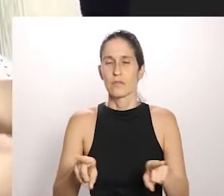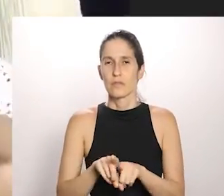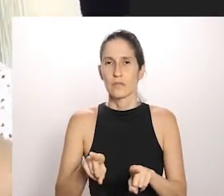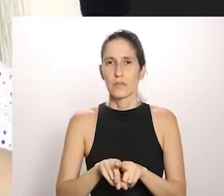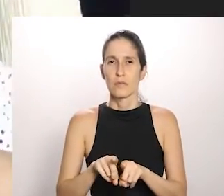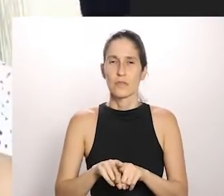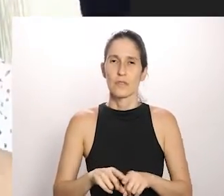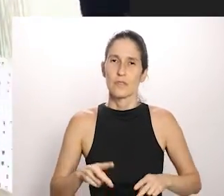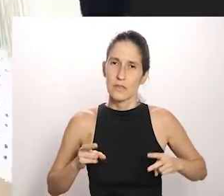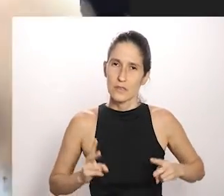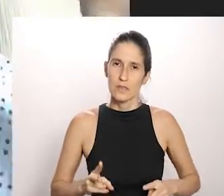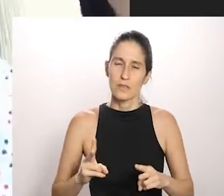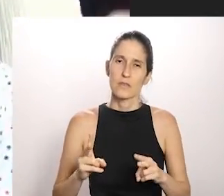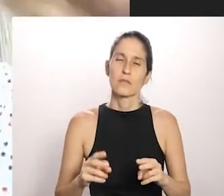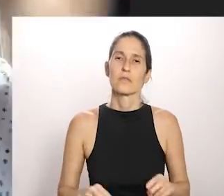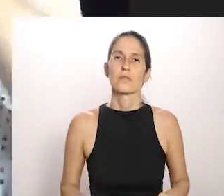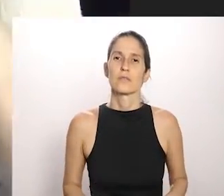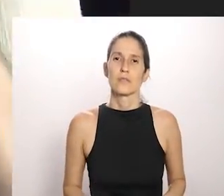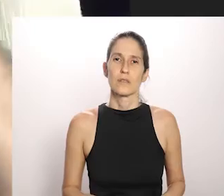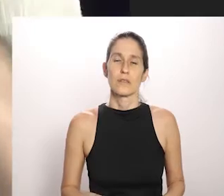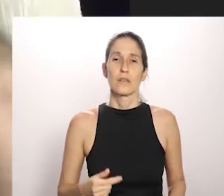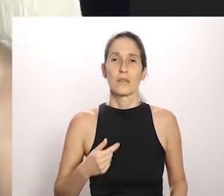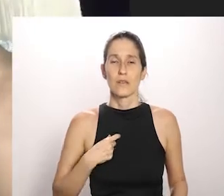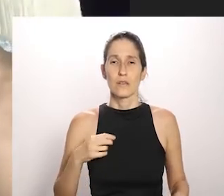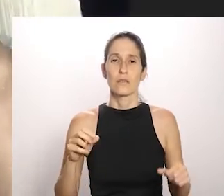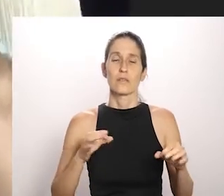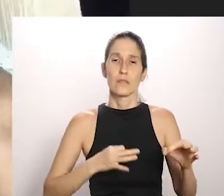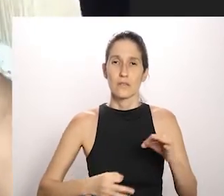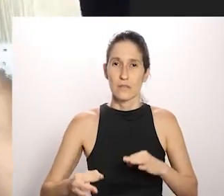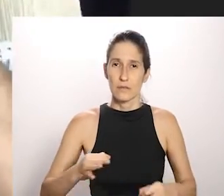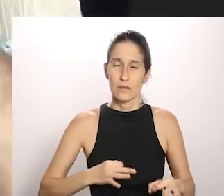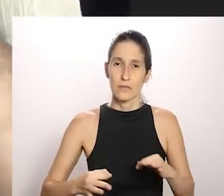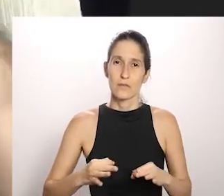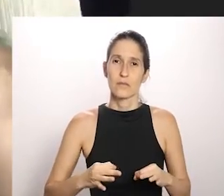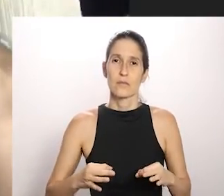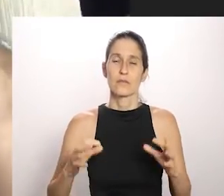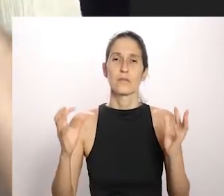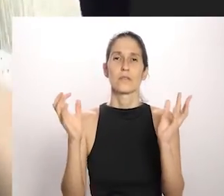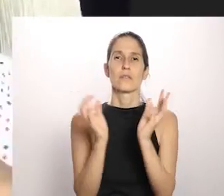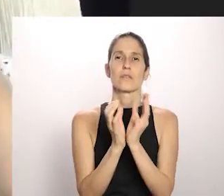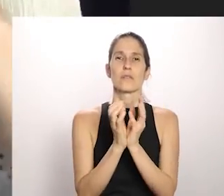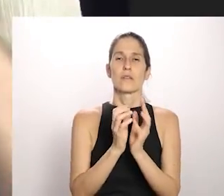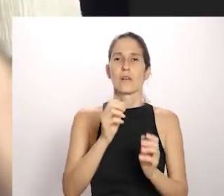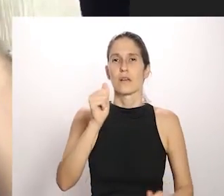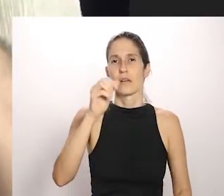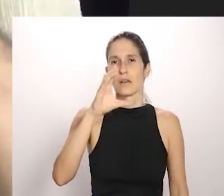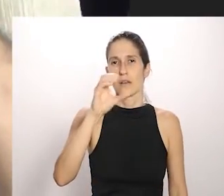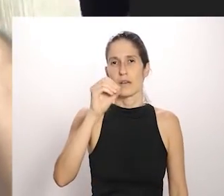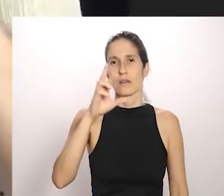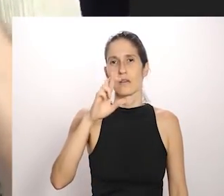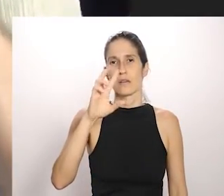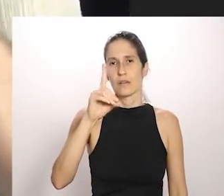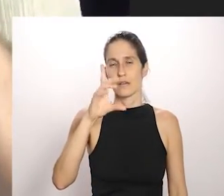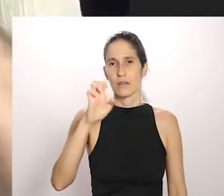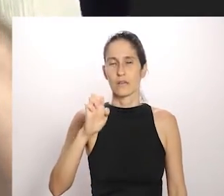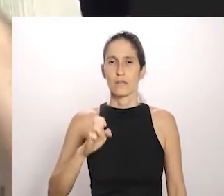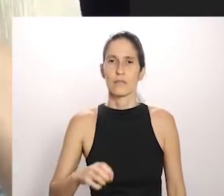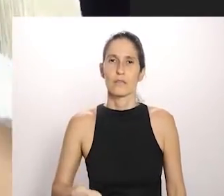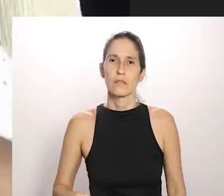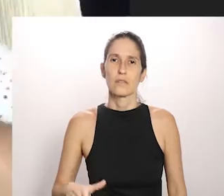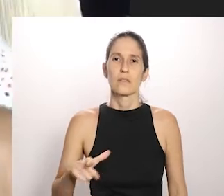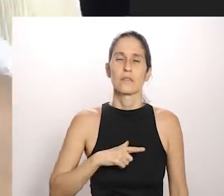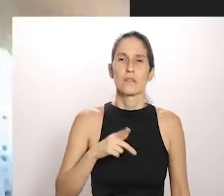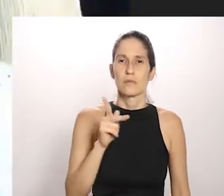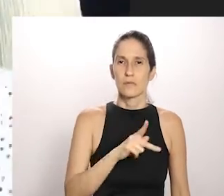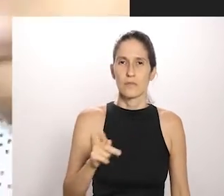realmente ter um participante também do coletivo Acorde, quando a gente está discutindo muitas coisas sobre música,